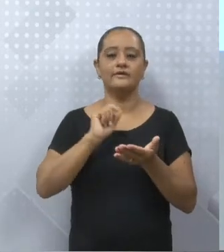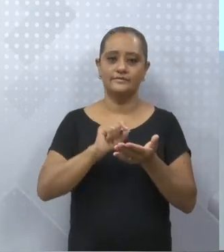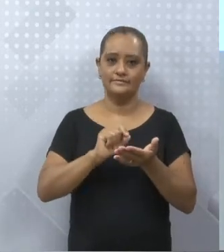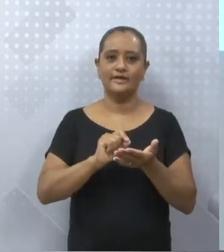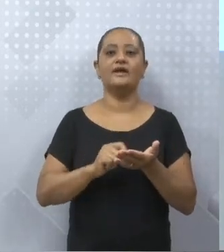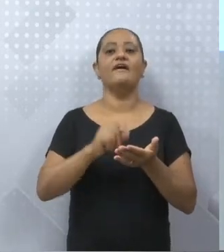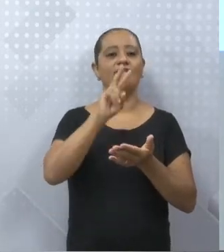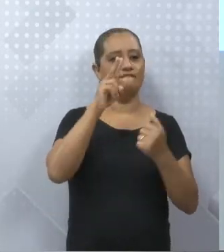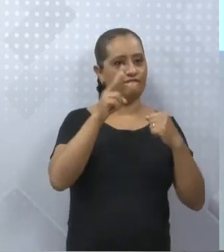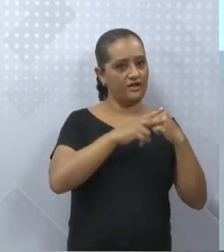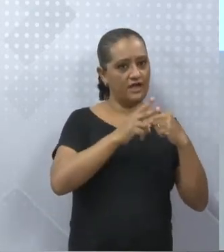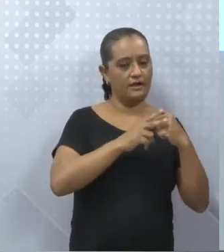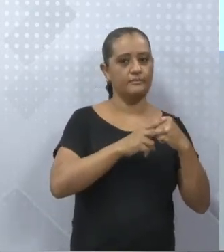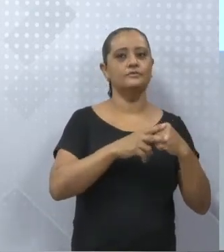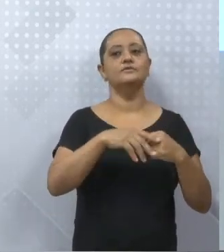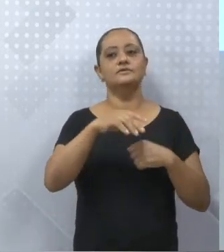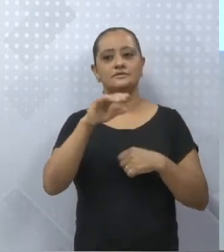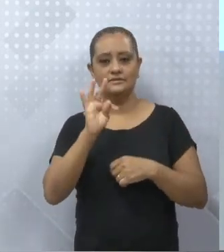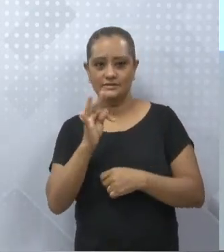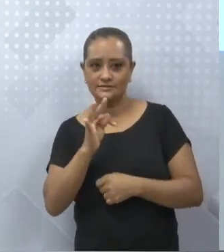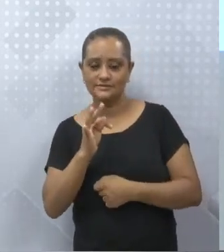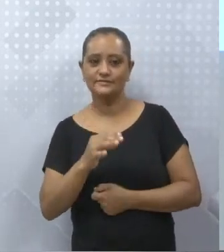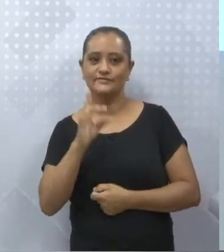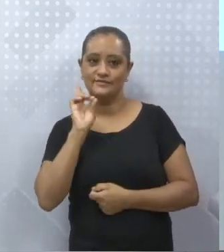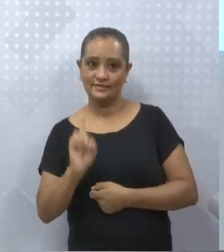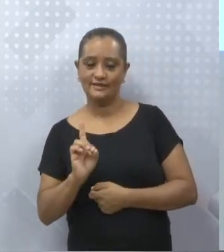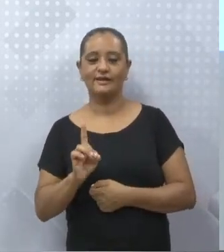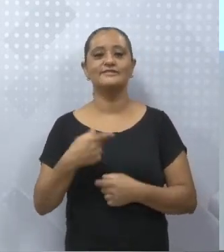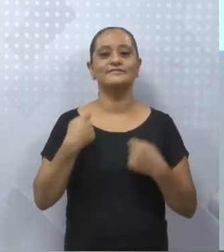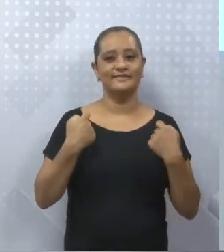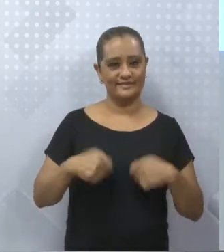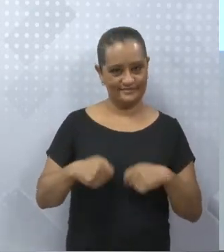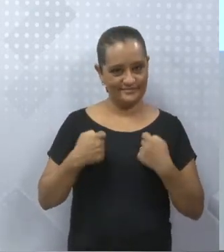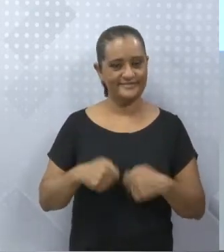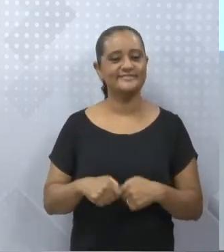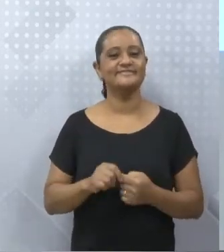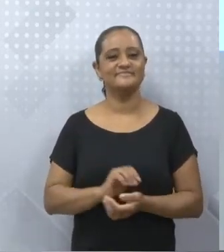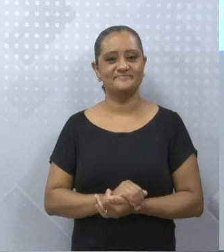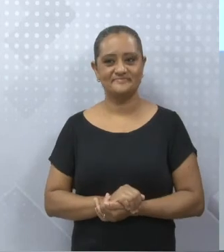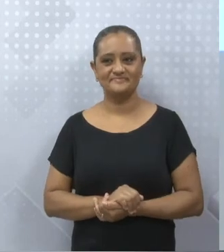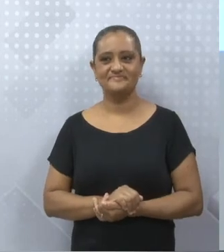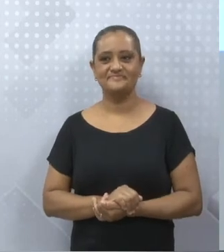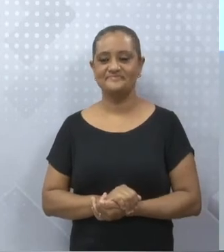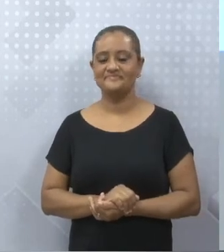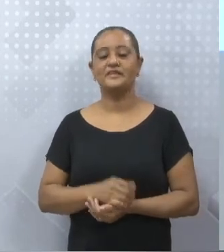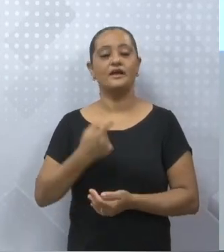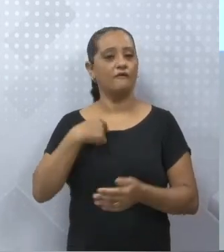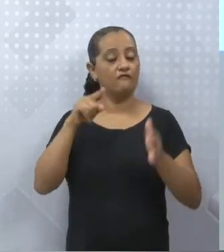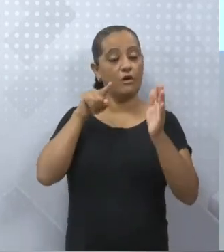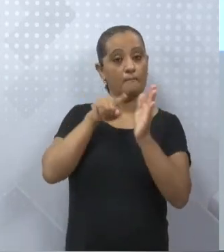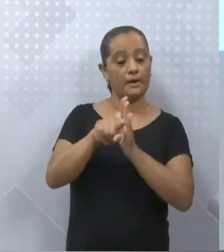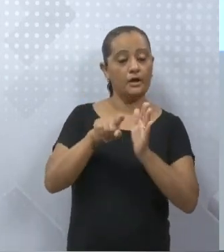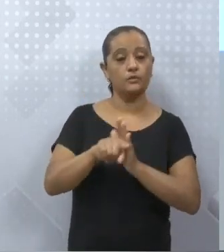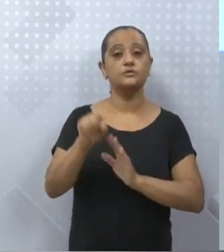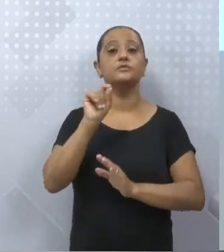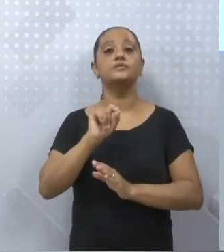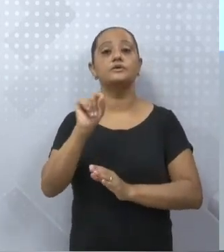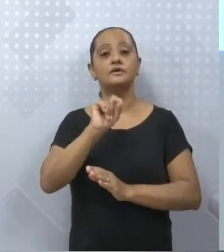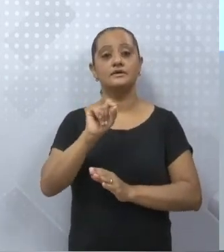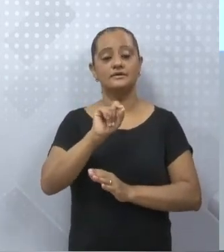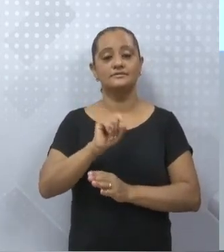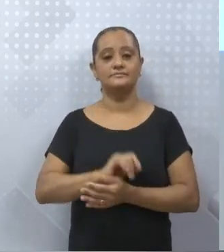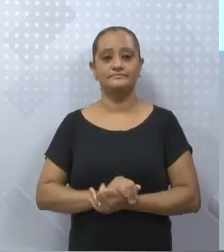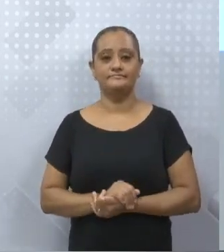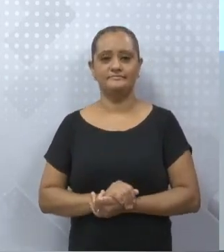transitivo direto. Neste caso, o verbo é transitivo direto. Quando eu faço a pergunta, o quê? Bem